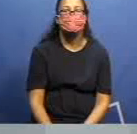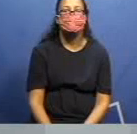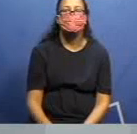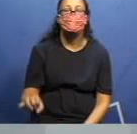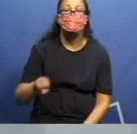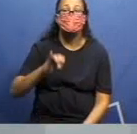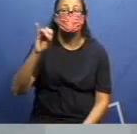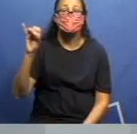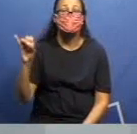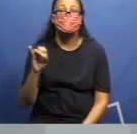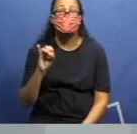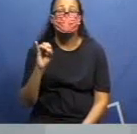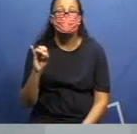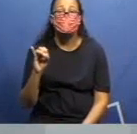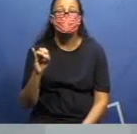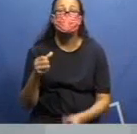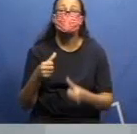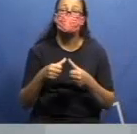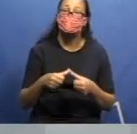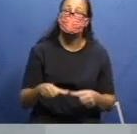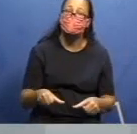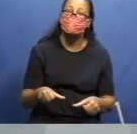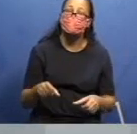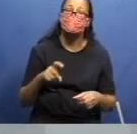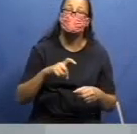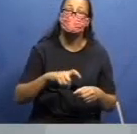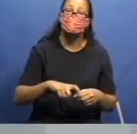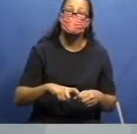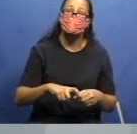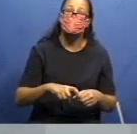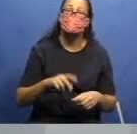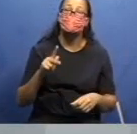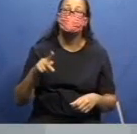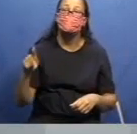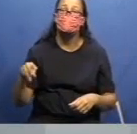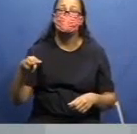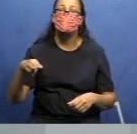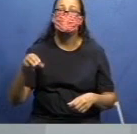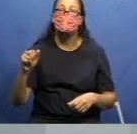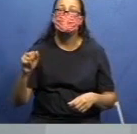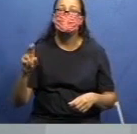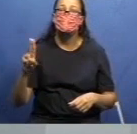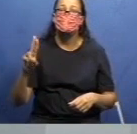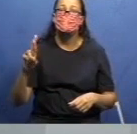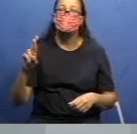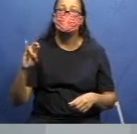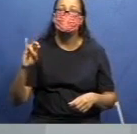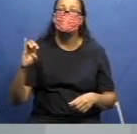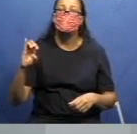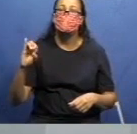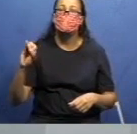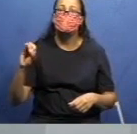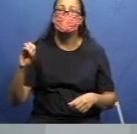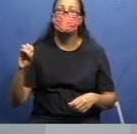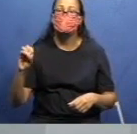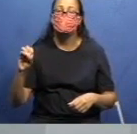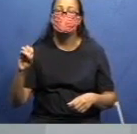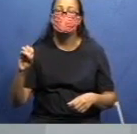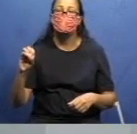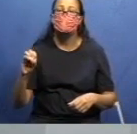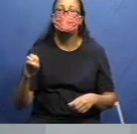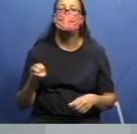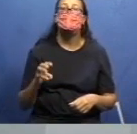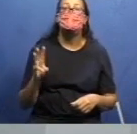Olá a todos, estamos aqui de volta. Então, eu sou o professor Maurício e nós vamos hoje continuar com as aulas da